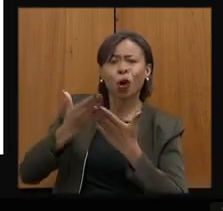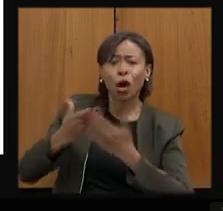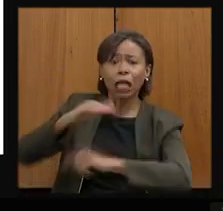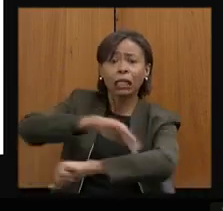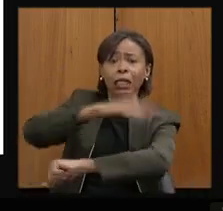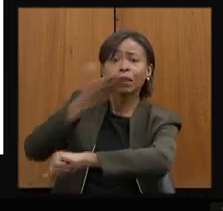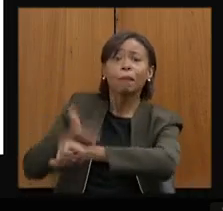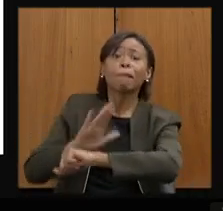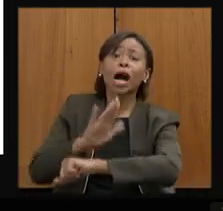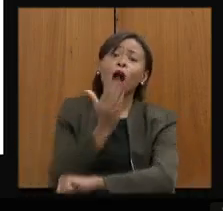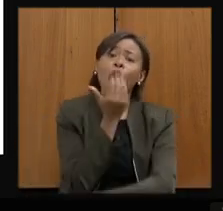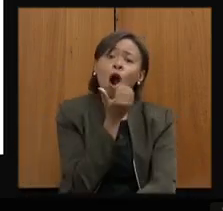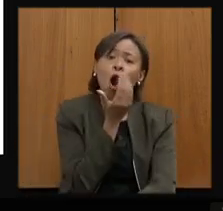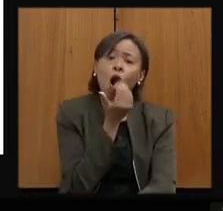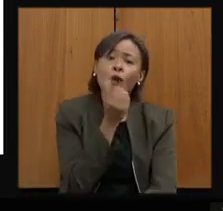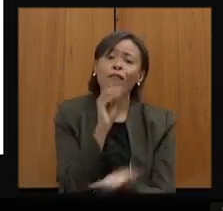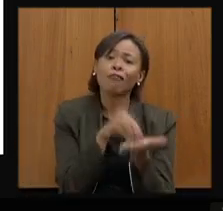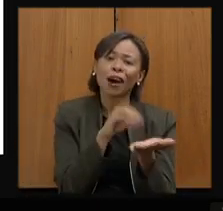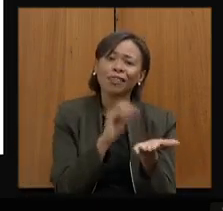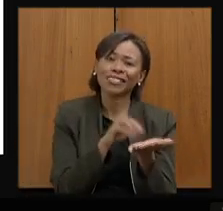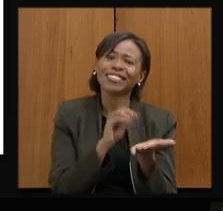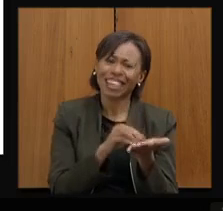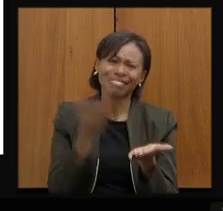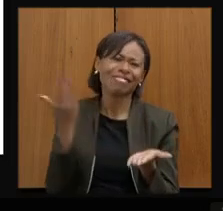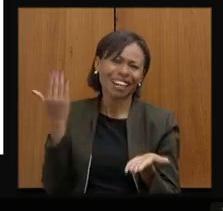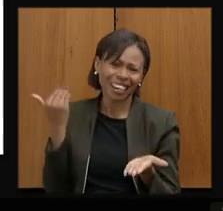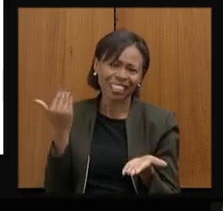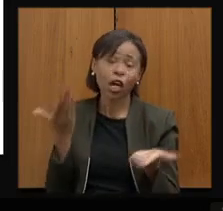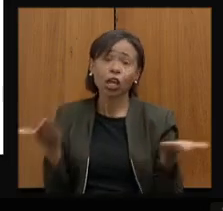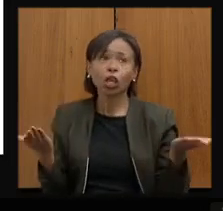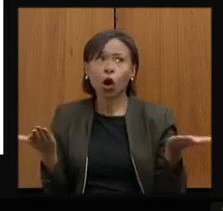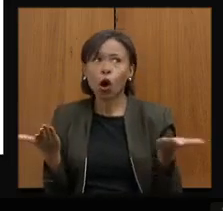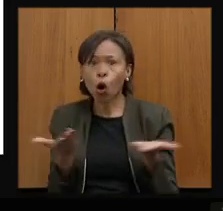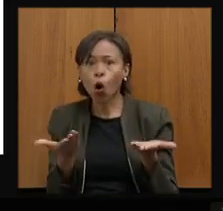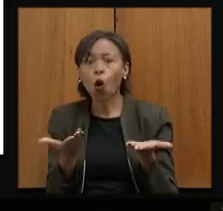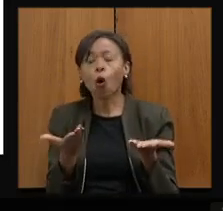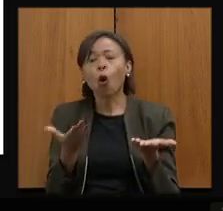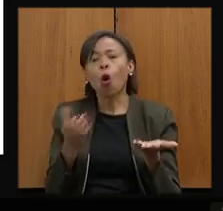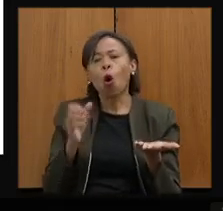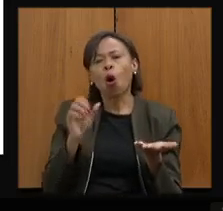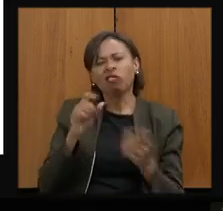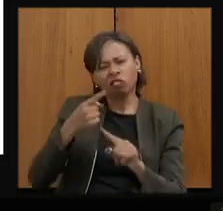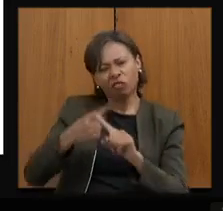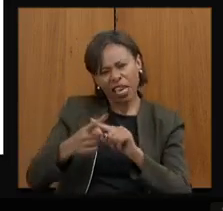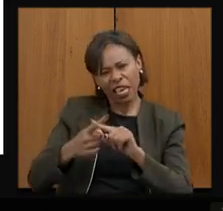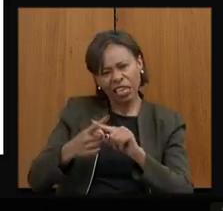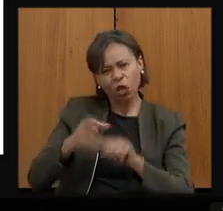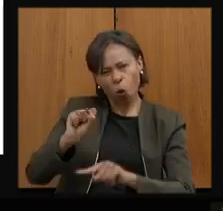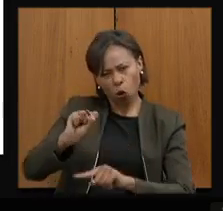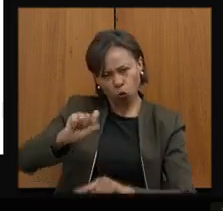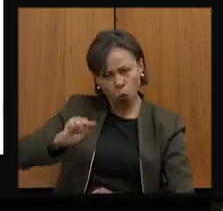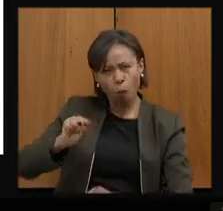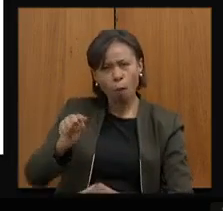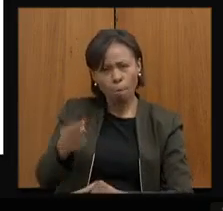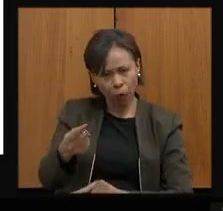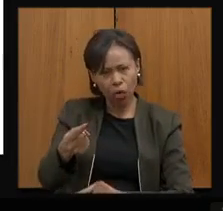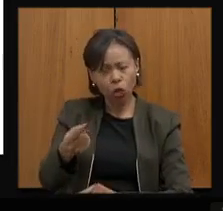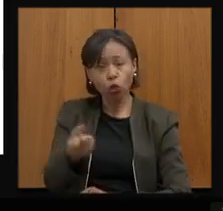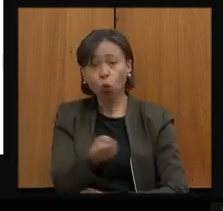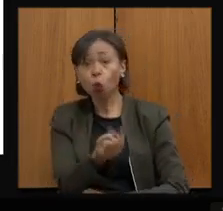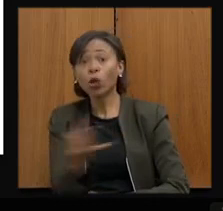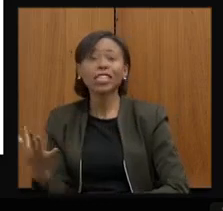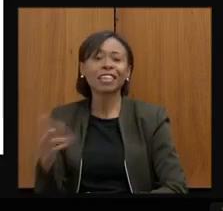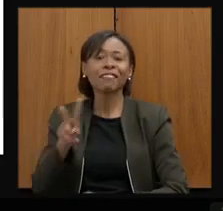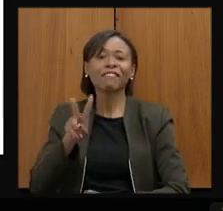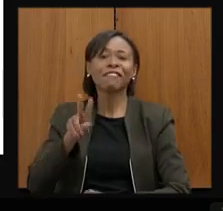tinham alimentação para garantir aos seus estudantes. Segue aí, então, vezes oito mil, a multiplicação de oito mil do número de vagas